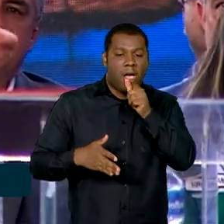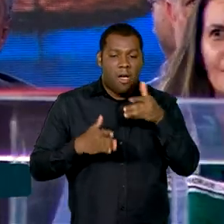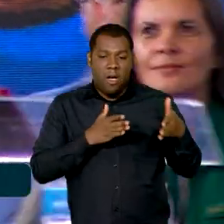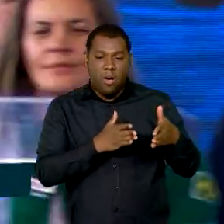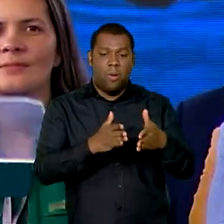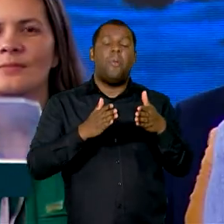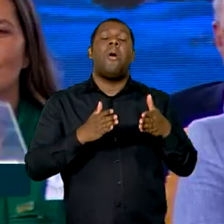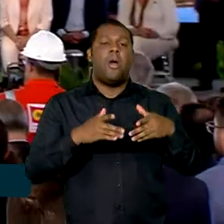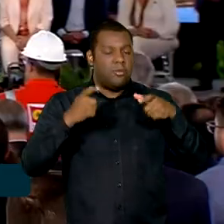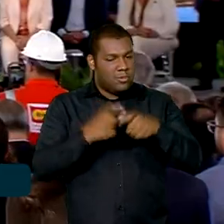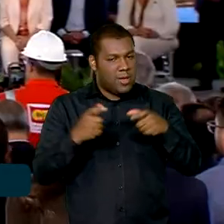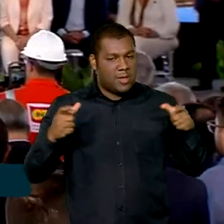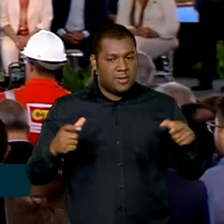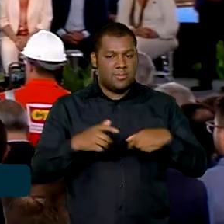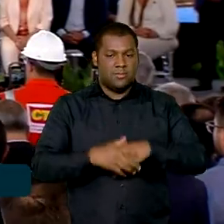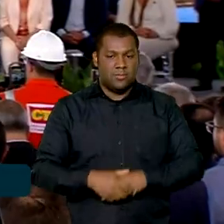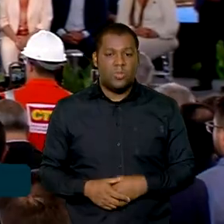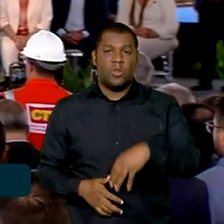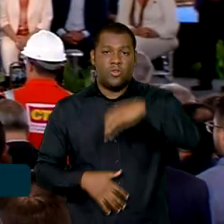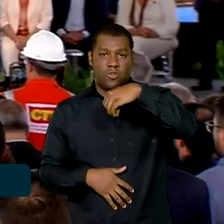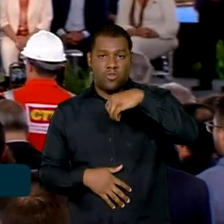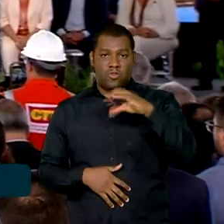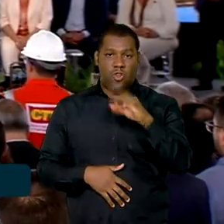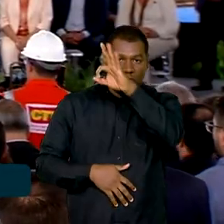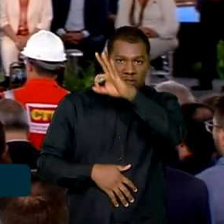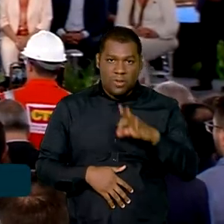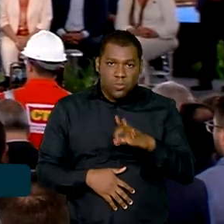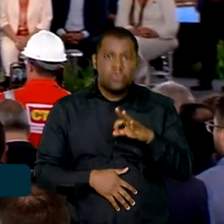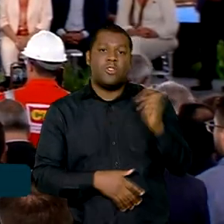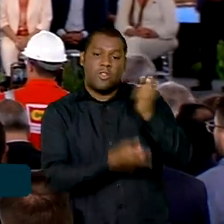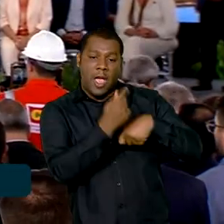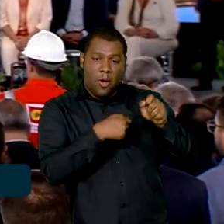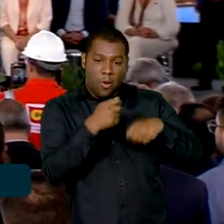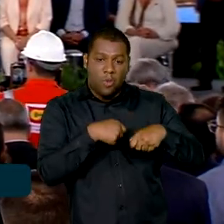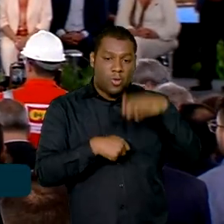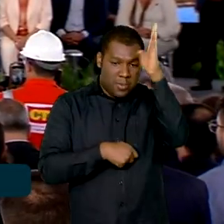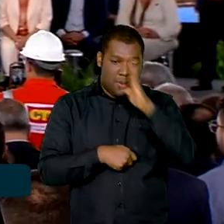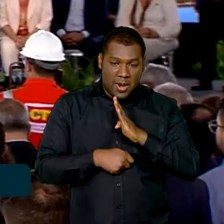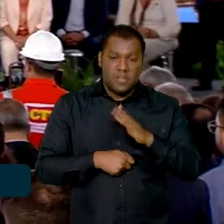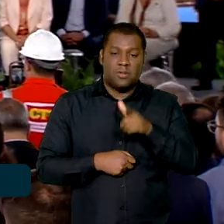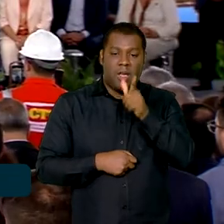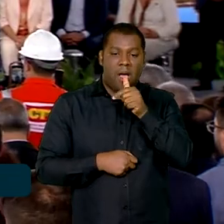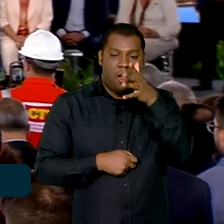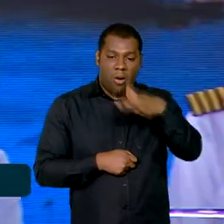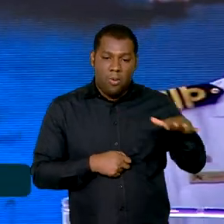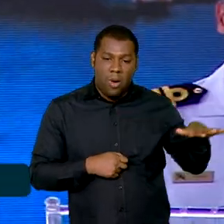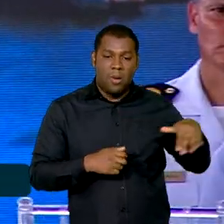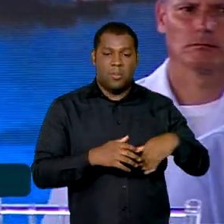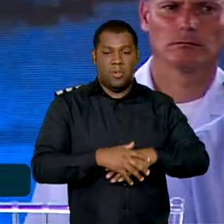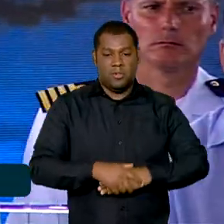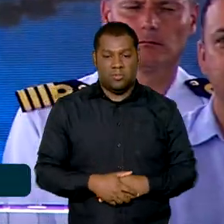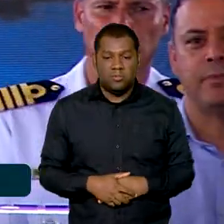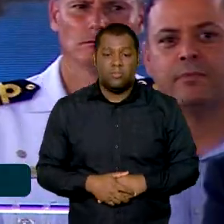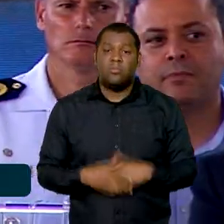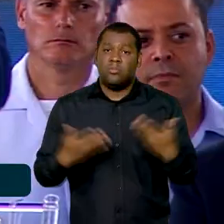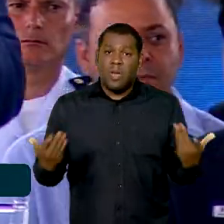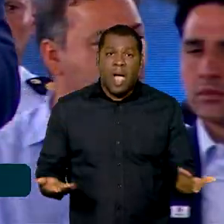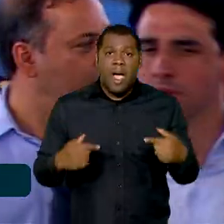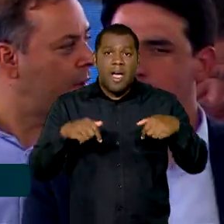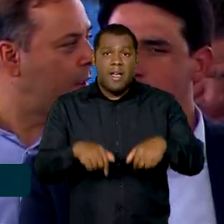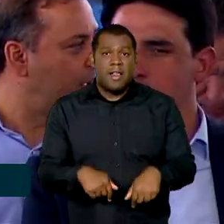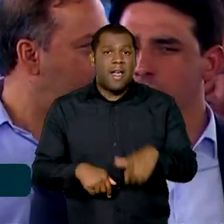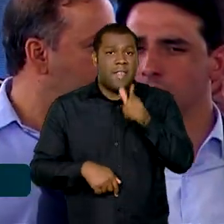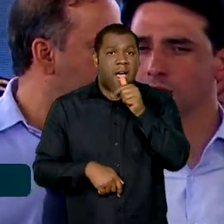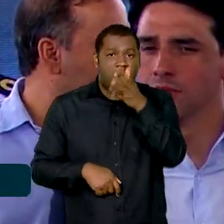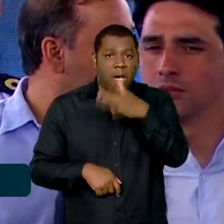comércio do Brasil é feito através do mar. Então, não tem sentido a gente ter déficit comercial na